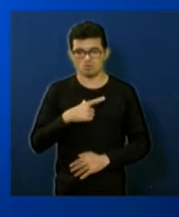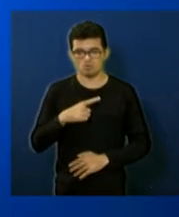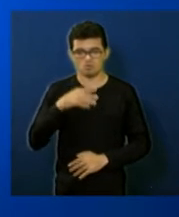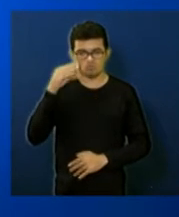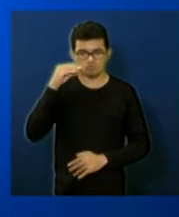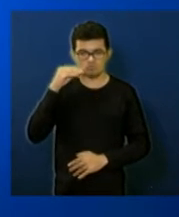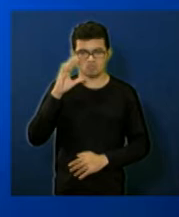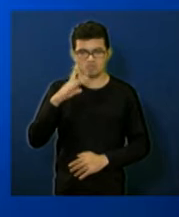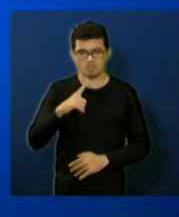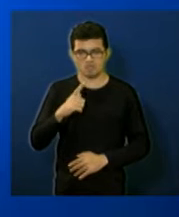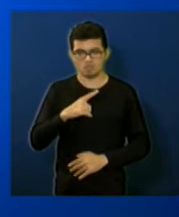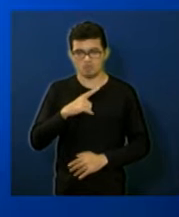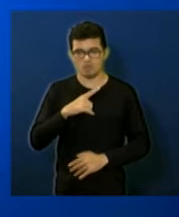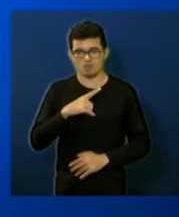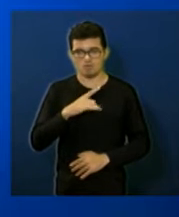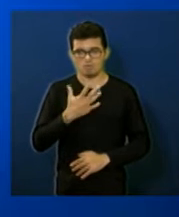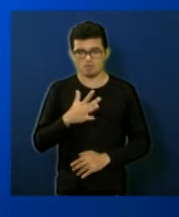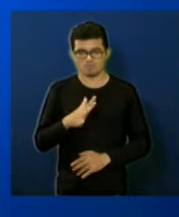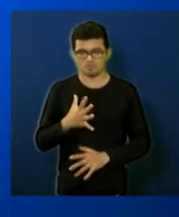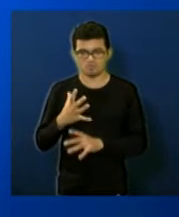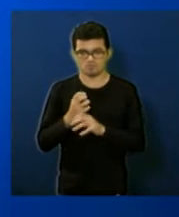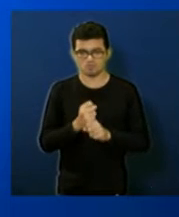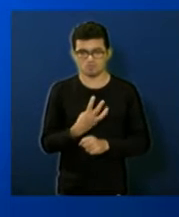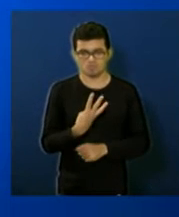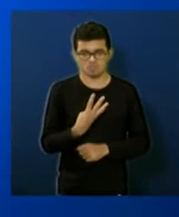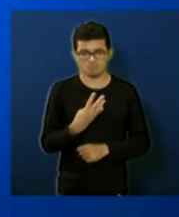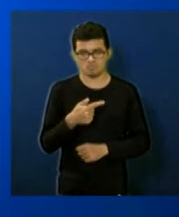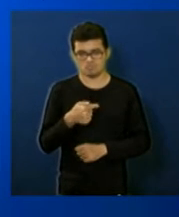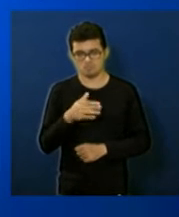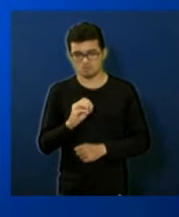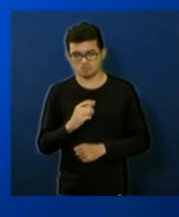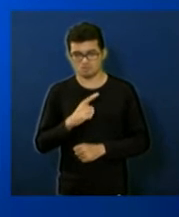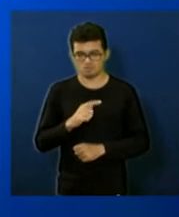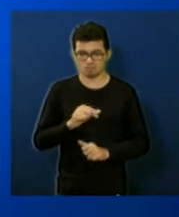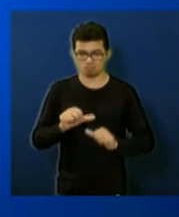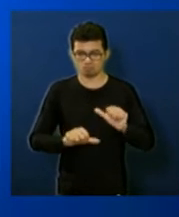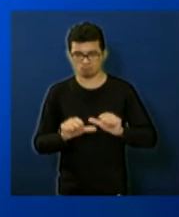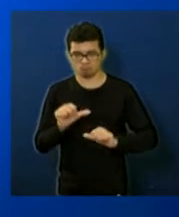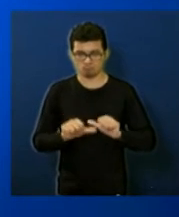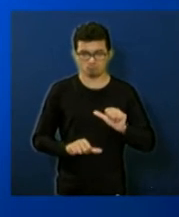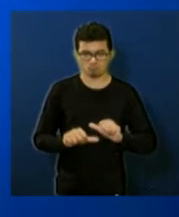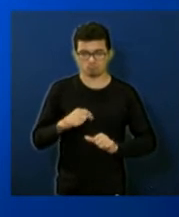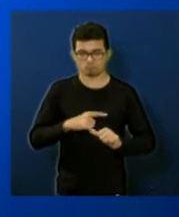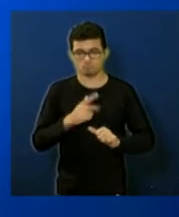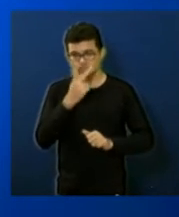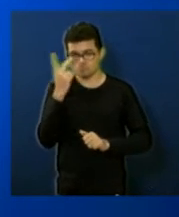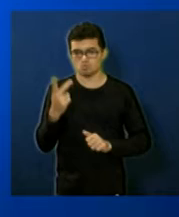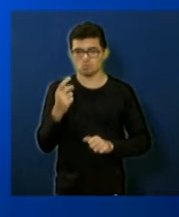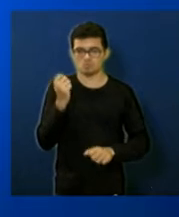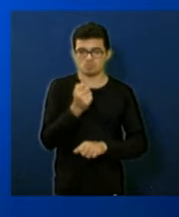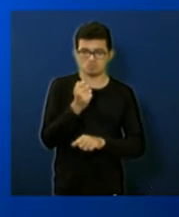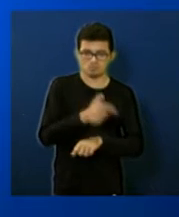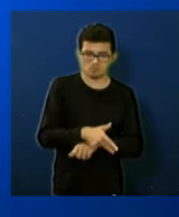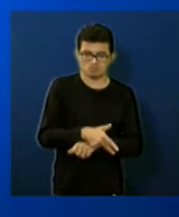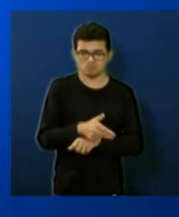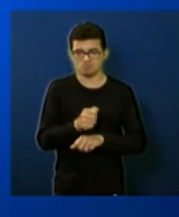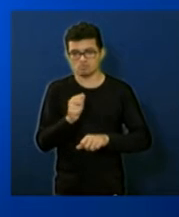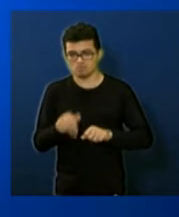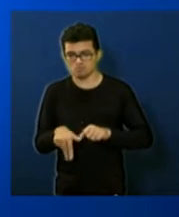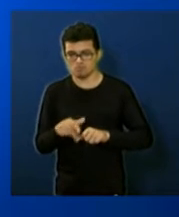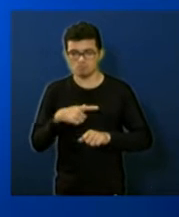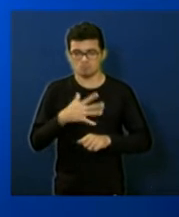diretos aproximadamente está 470 que tem variação às vezes de algum que saiu mas está girando em torno de